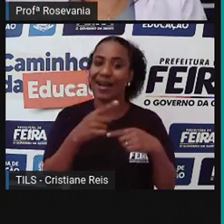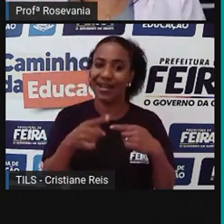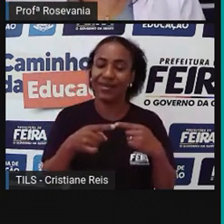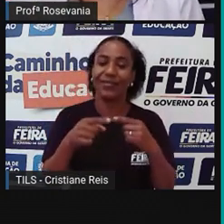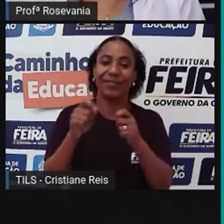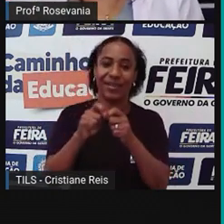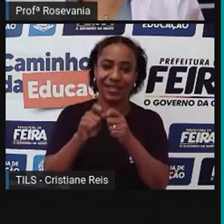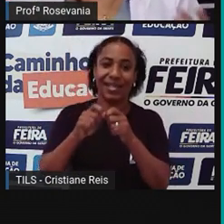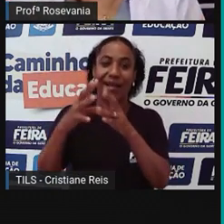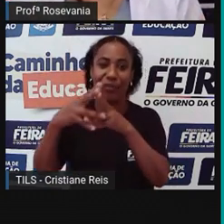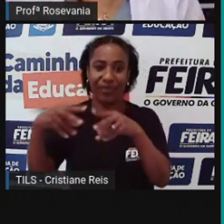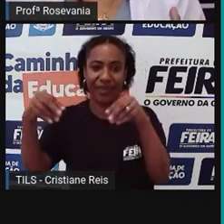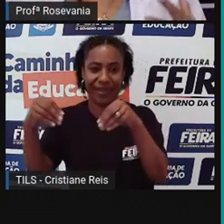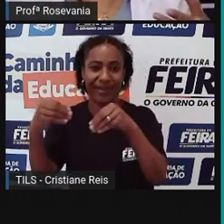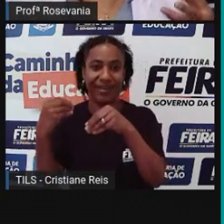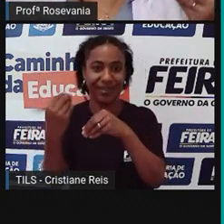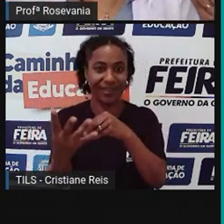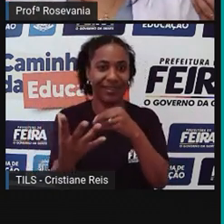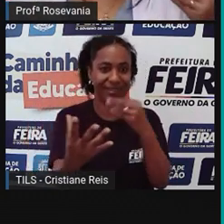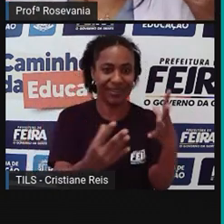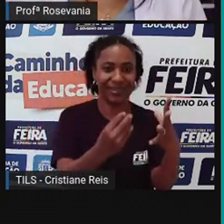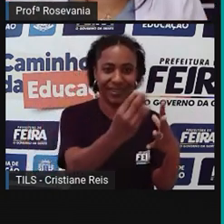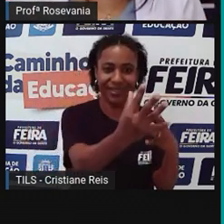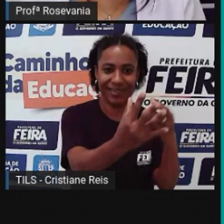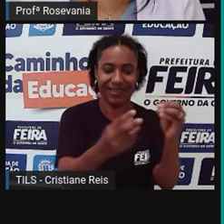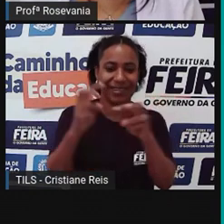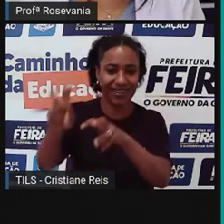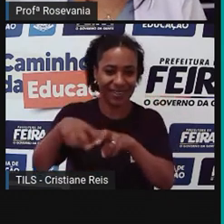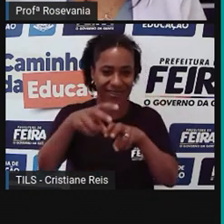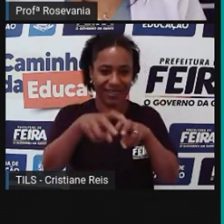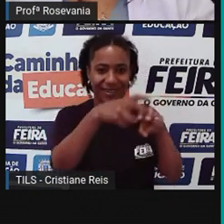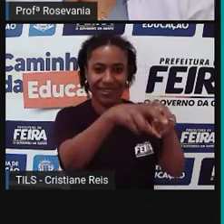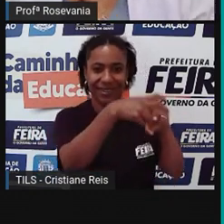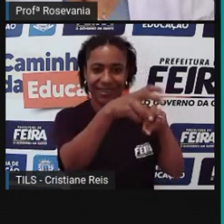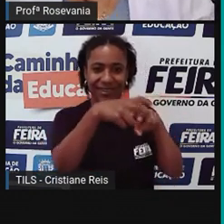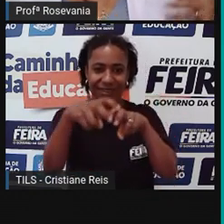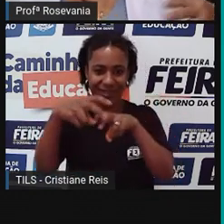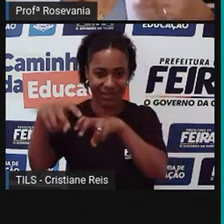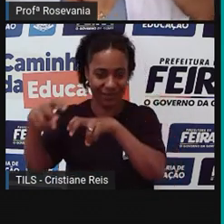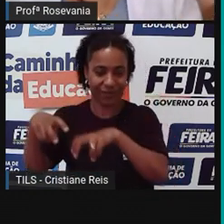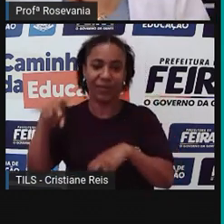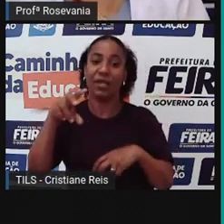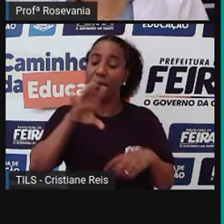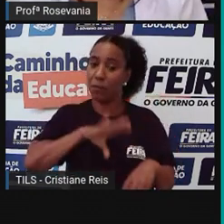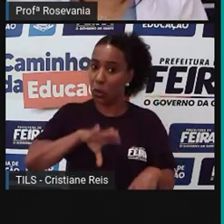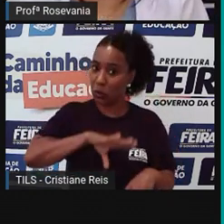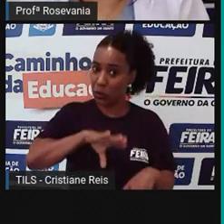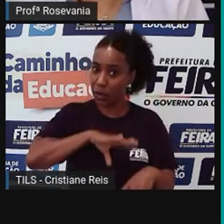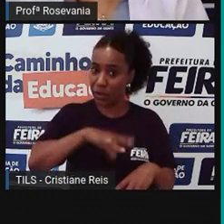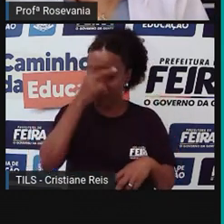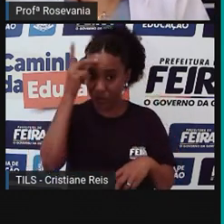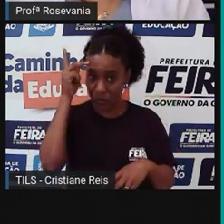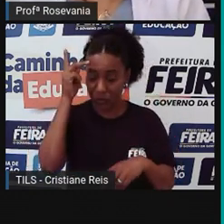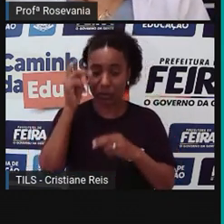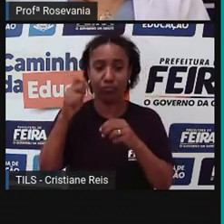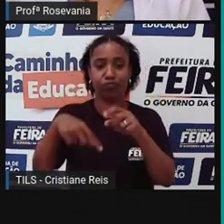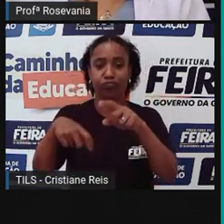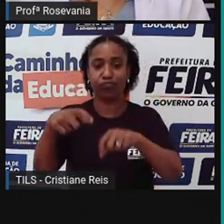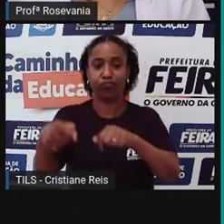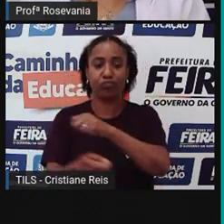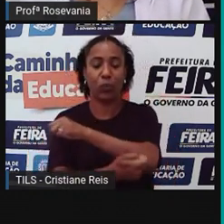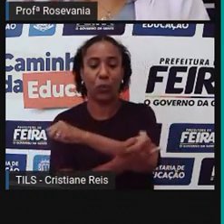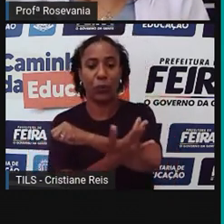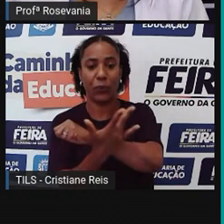essas doações de terra para as pessoas, no caso, alguns portugueses, importantes, que quisessem vir desenvolver. Então